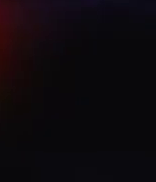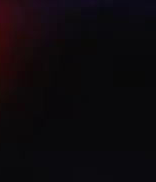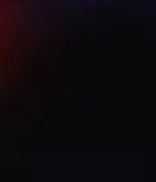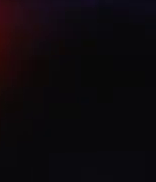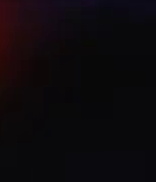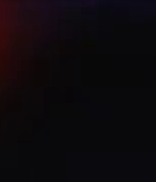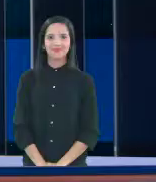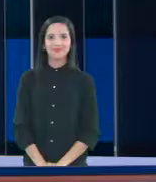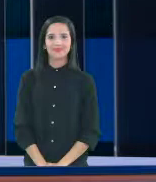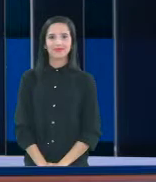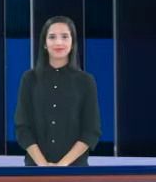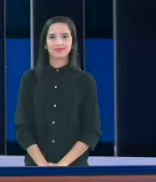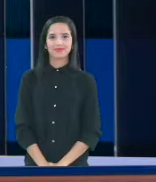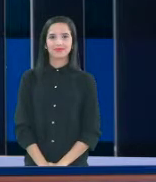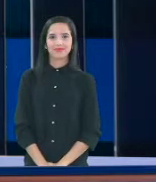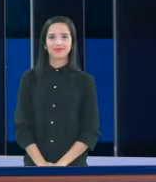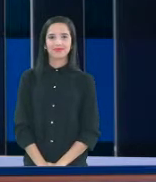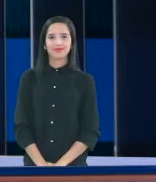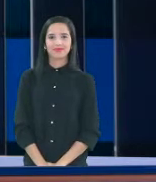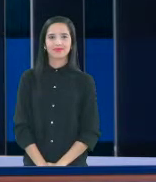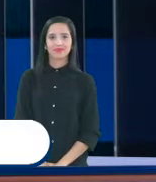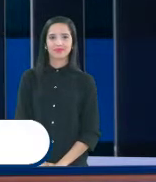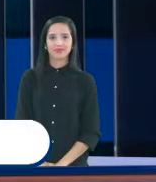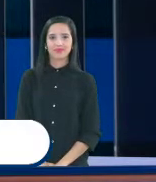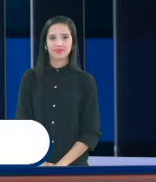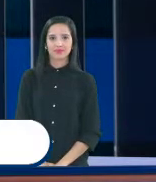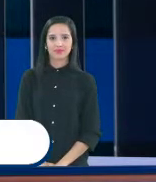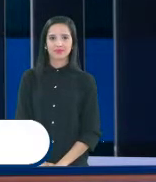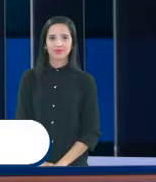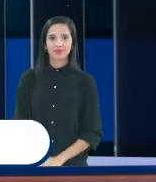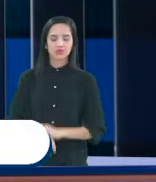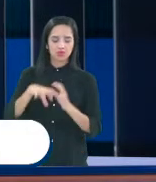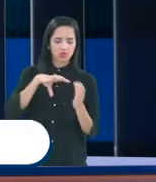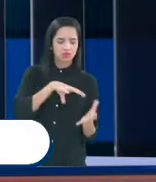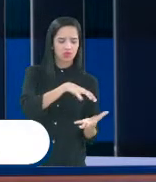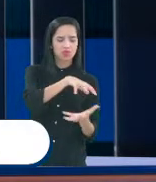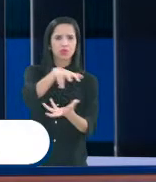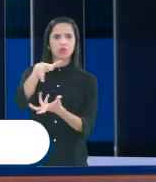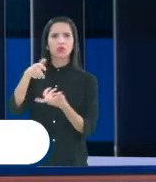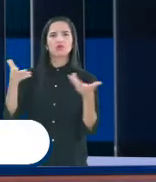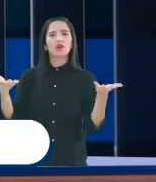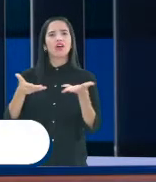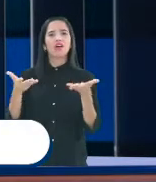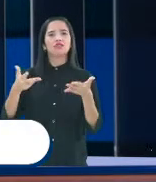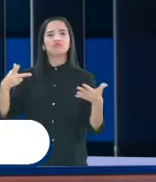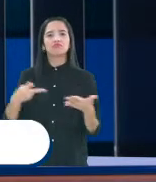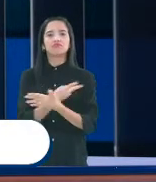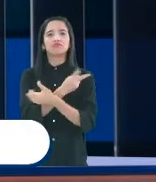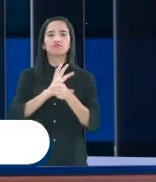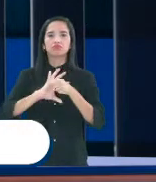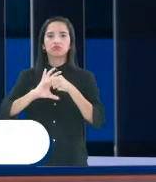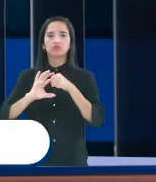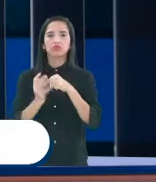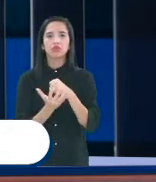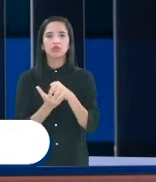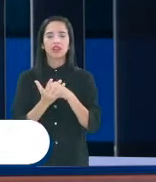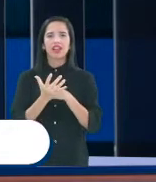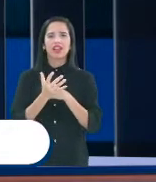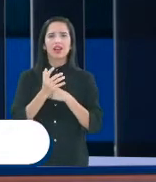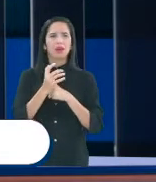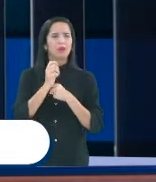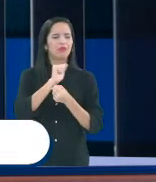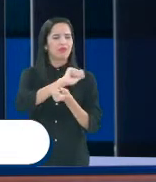O mundo todo passa por uma pandemia que muitas vidas,